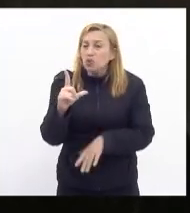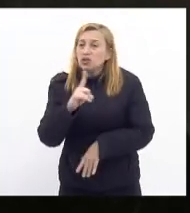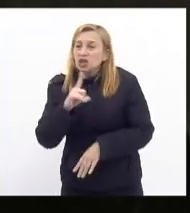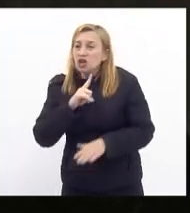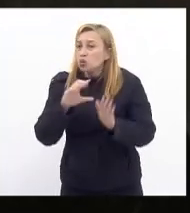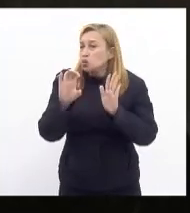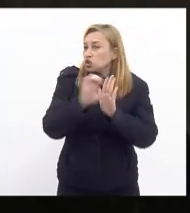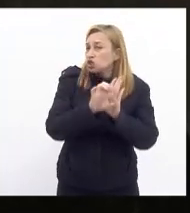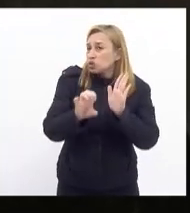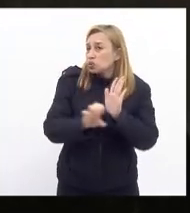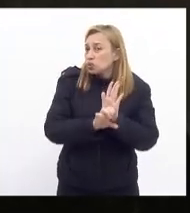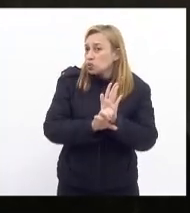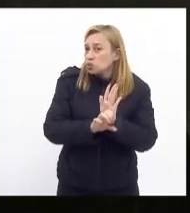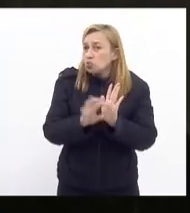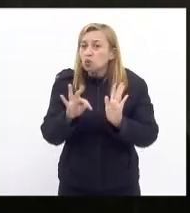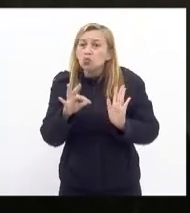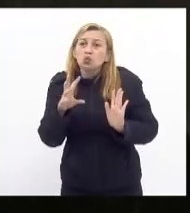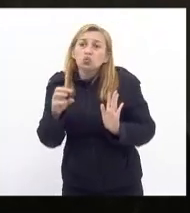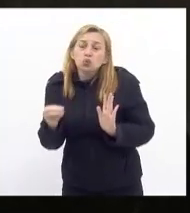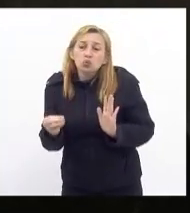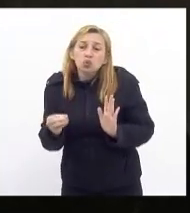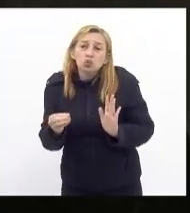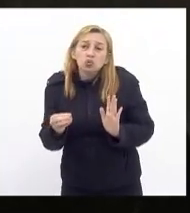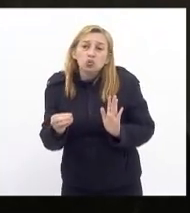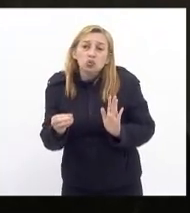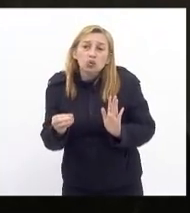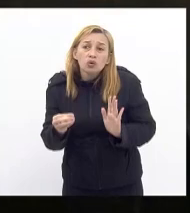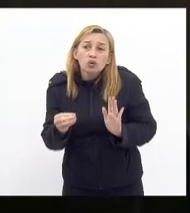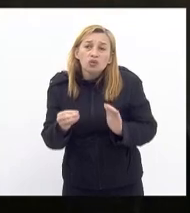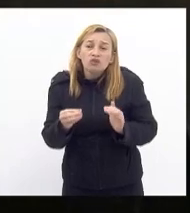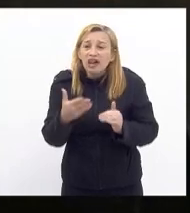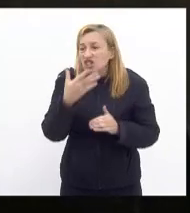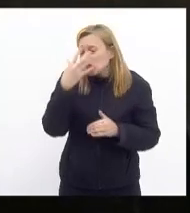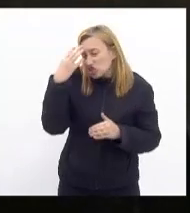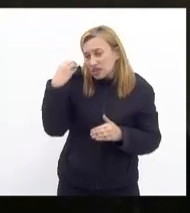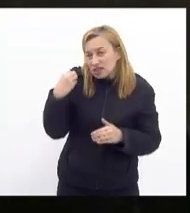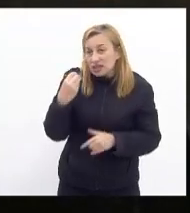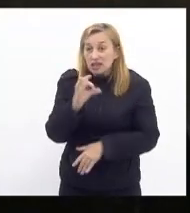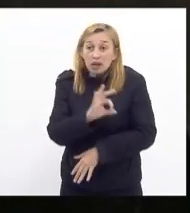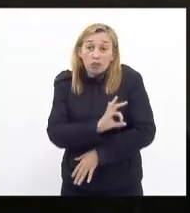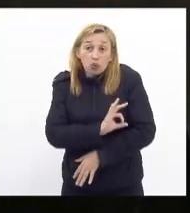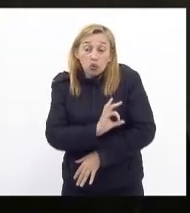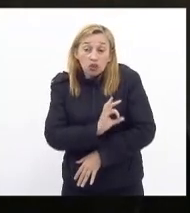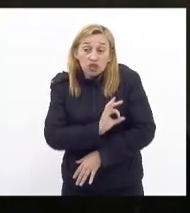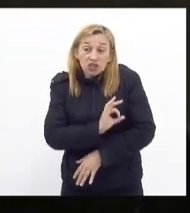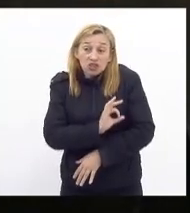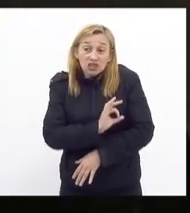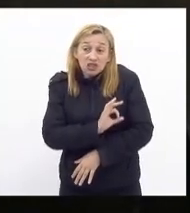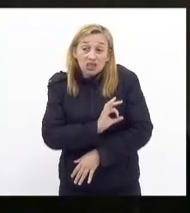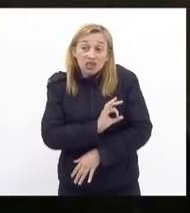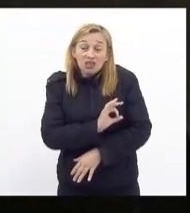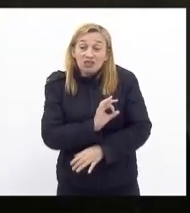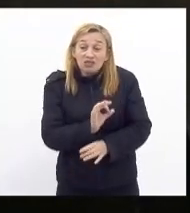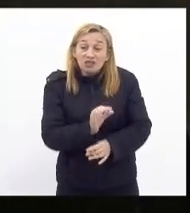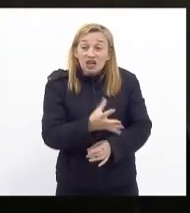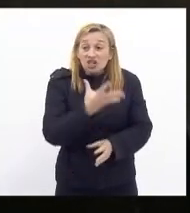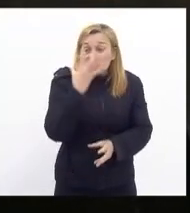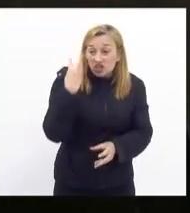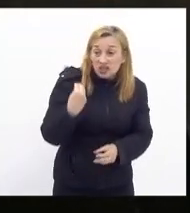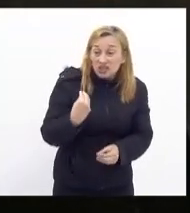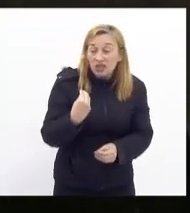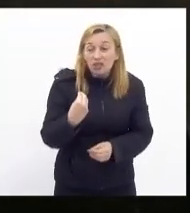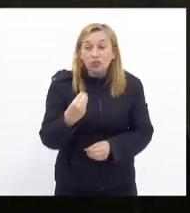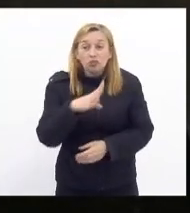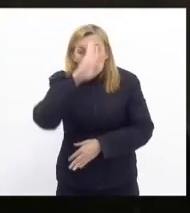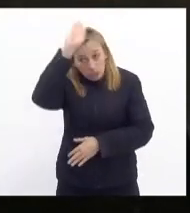estatuto e isso tudo vai empurrando a polícia ladeira abaixo vai empurrando o bombeiro ladeira abaixo